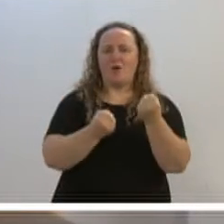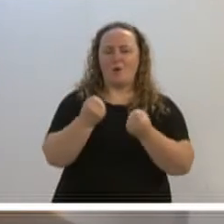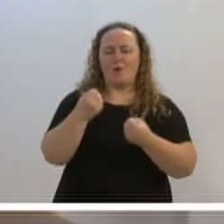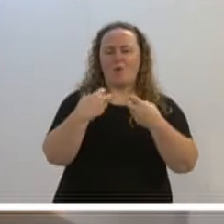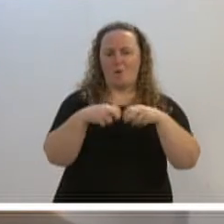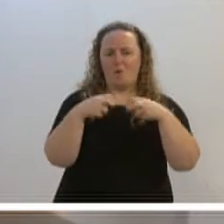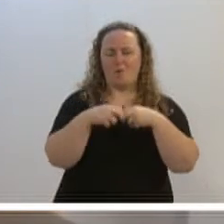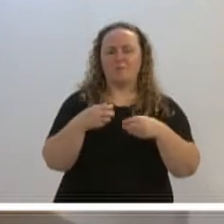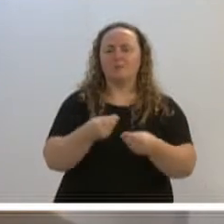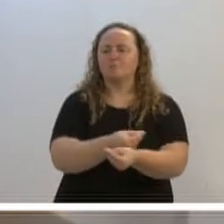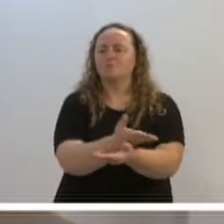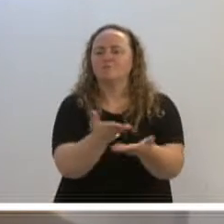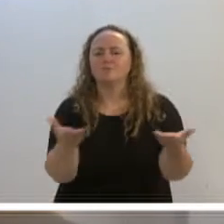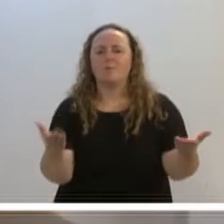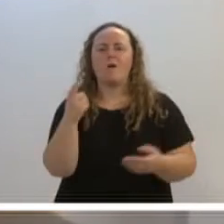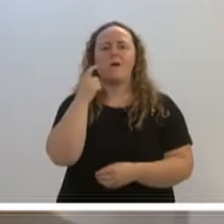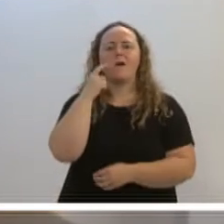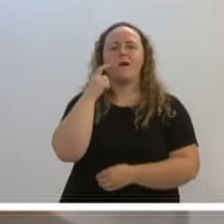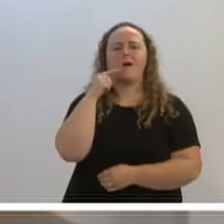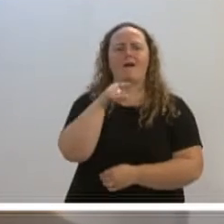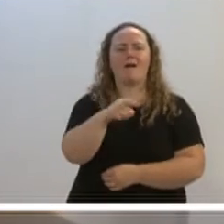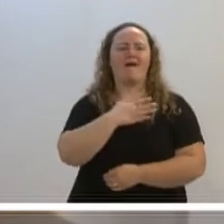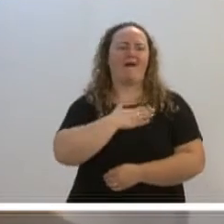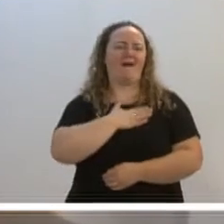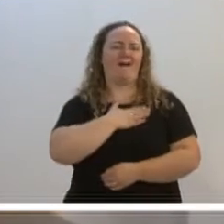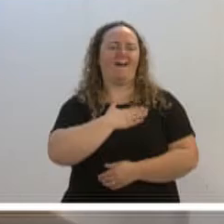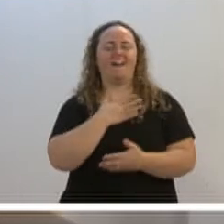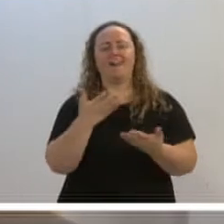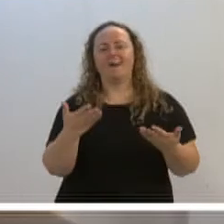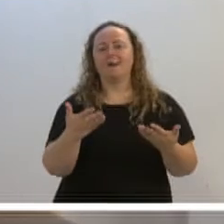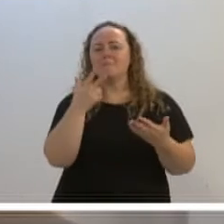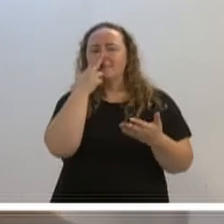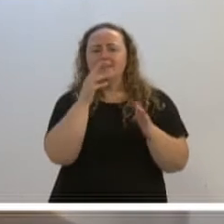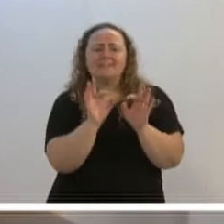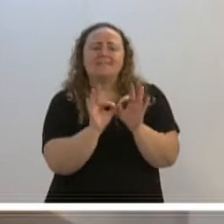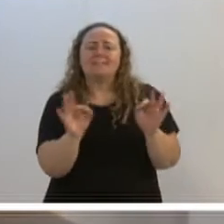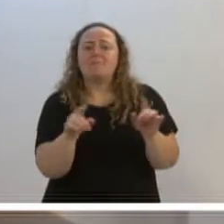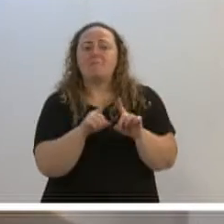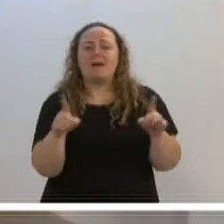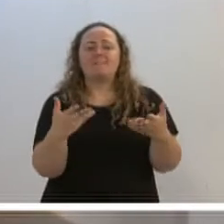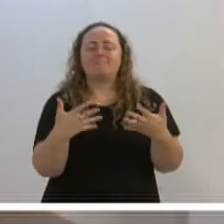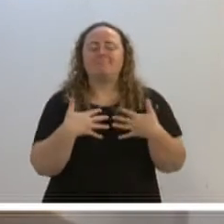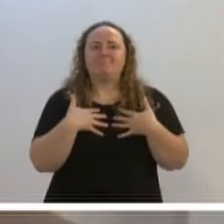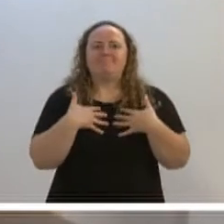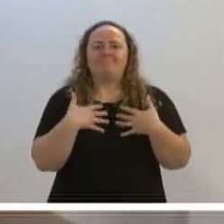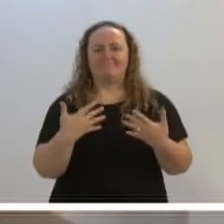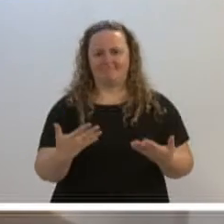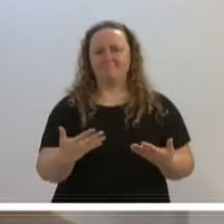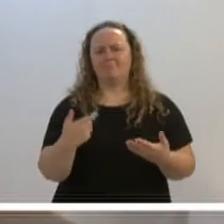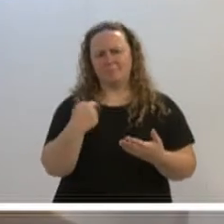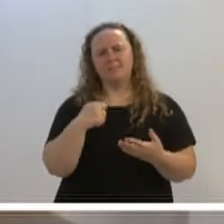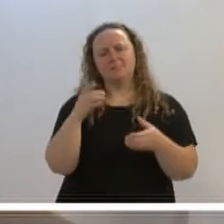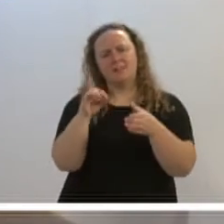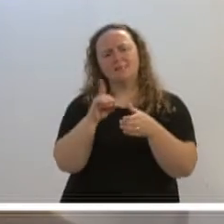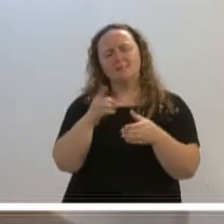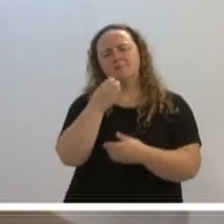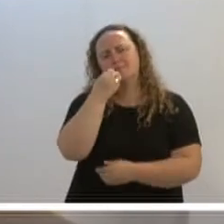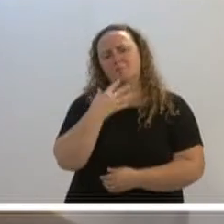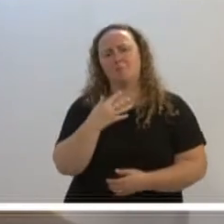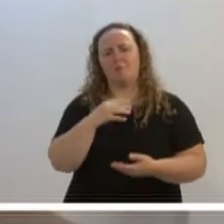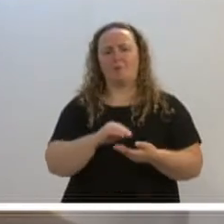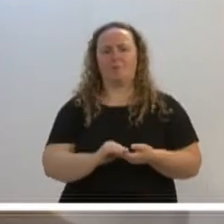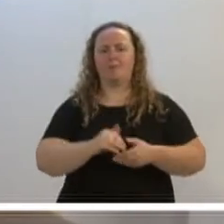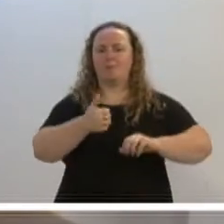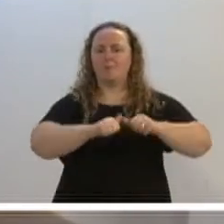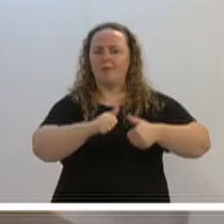pequenos, mas aí tem que haver a capacitação por parte da empresa, nesses funcionários, para que eles possam atender bem. Quando nós tivermos qualidade no transporte de ônibus,